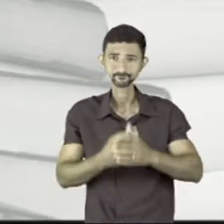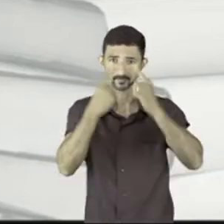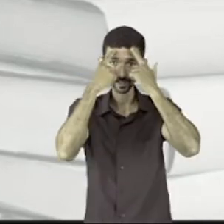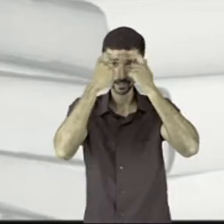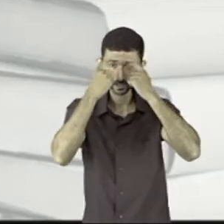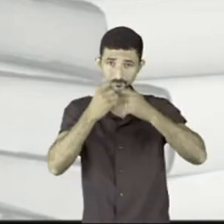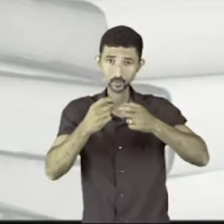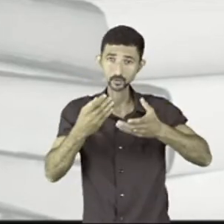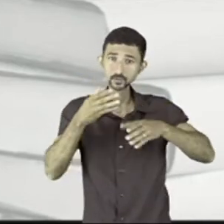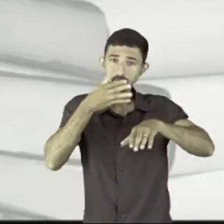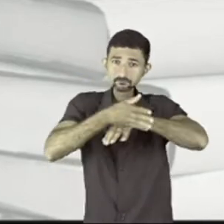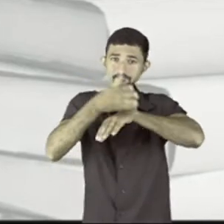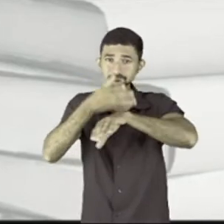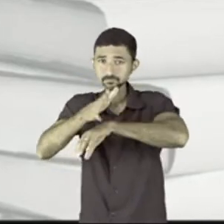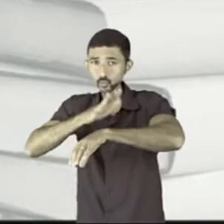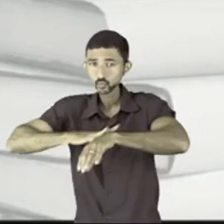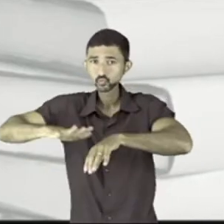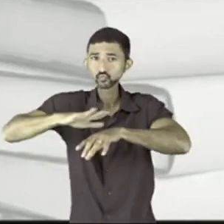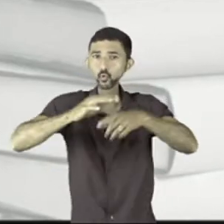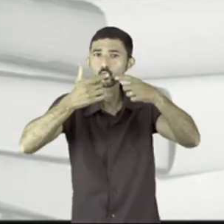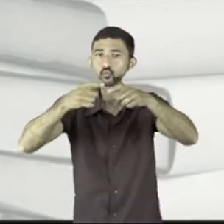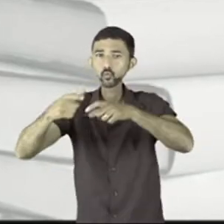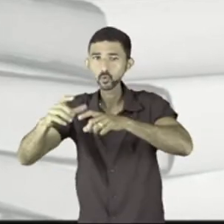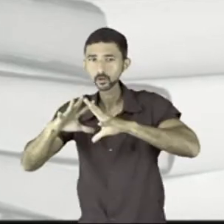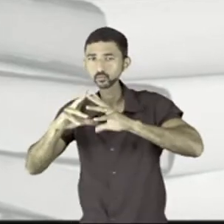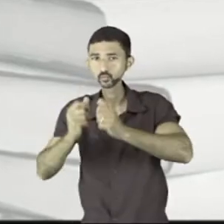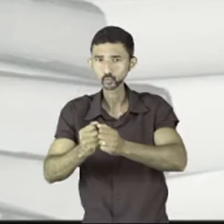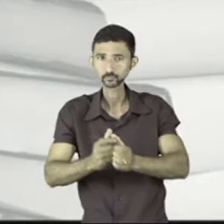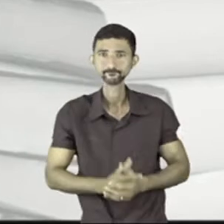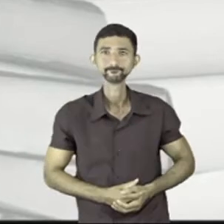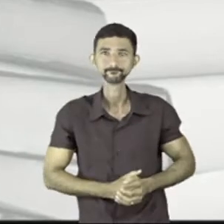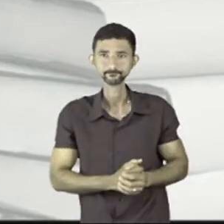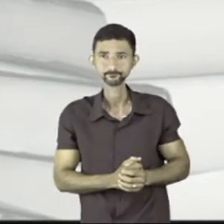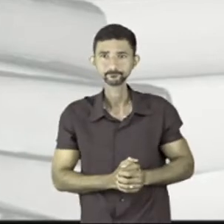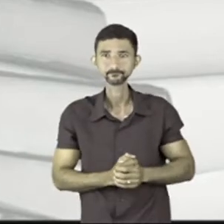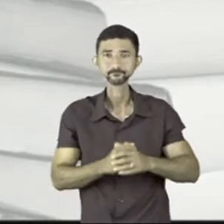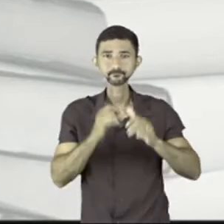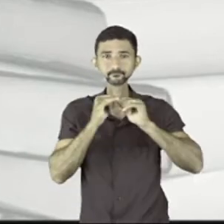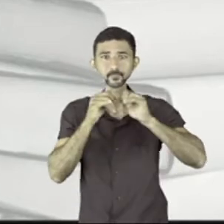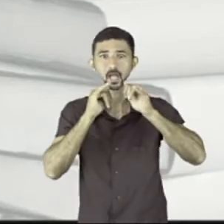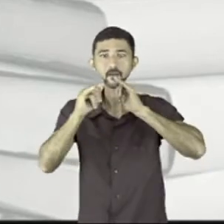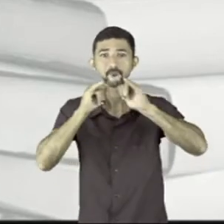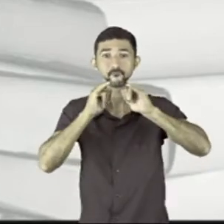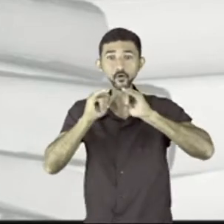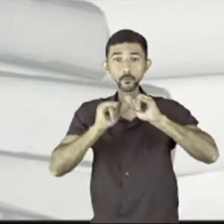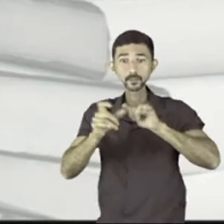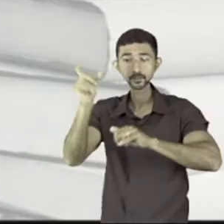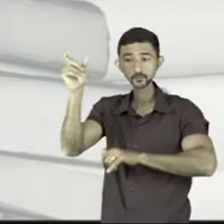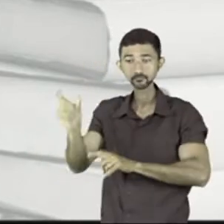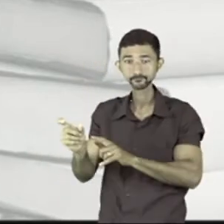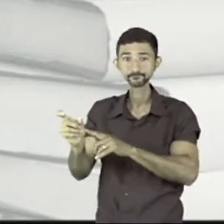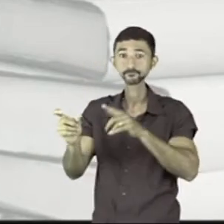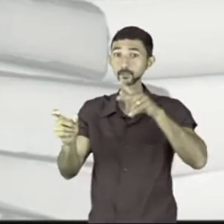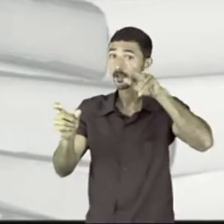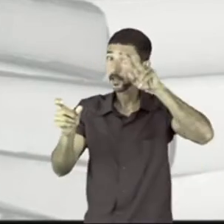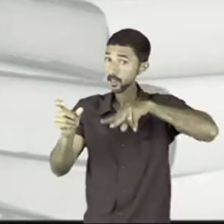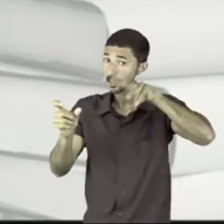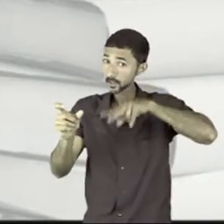violência se faz presente em todos os lugares. Essa informação é o que este leitor